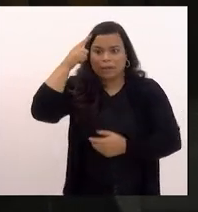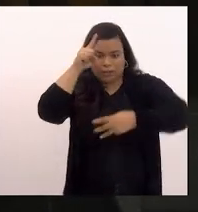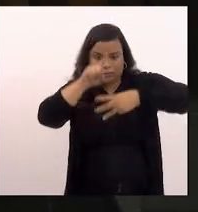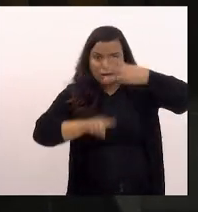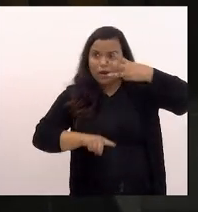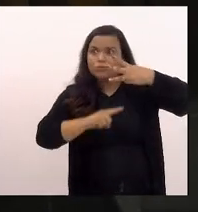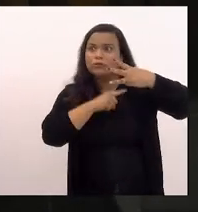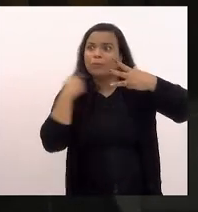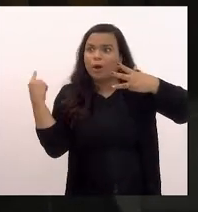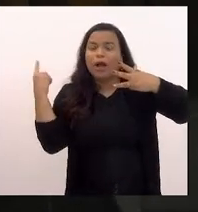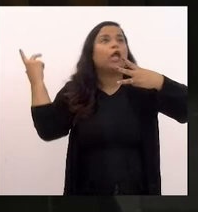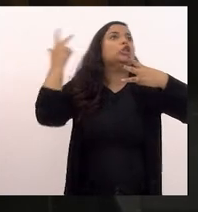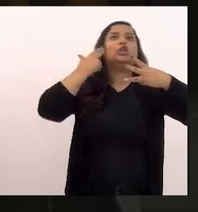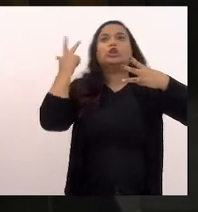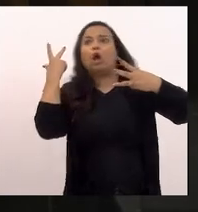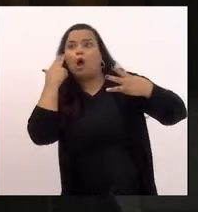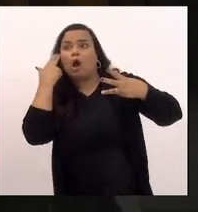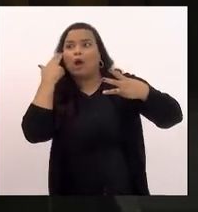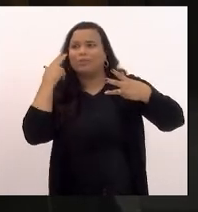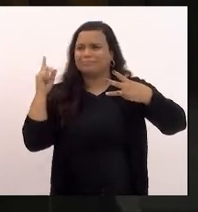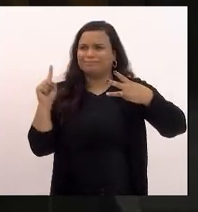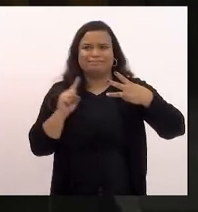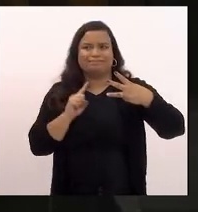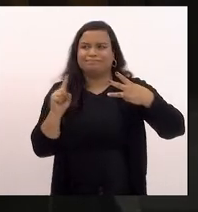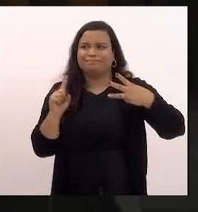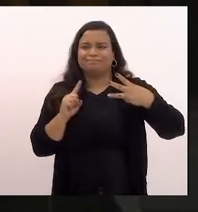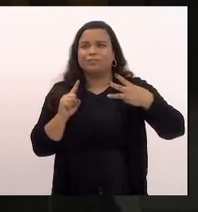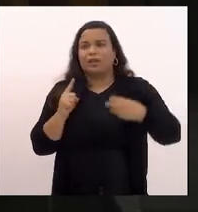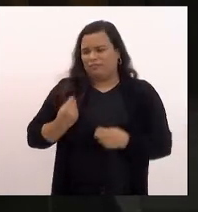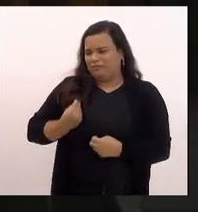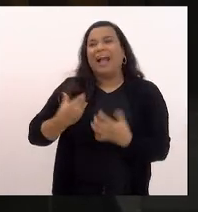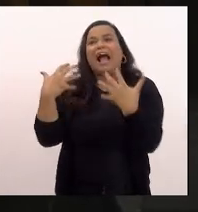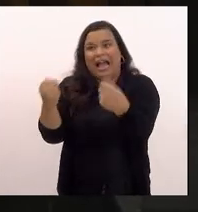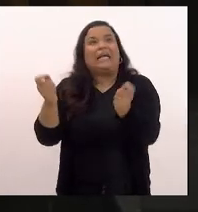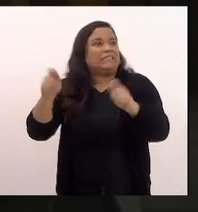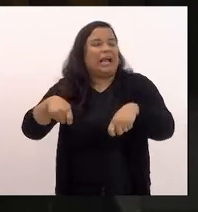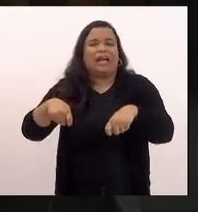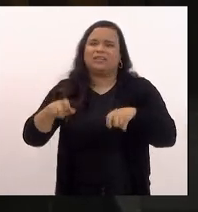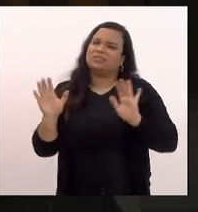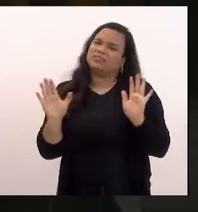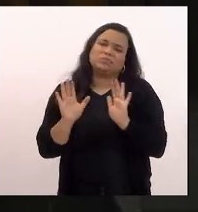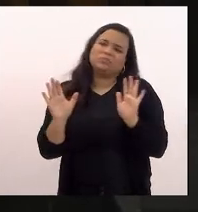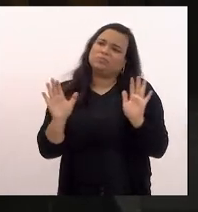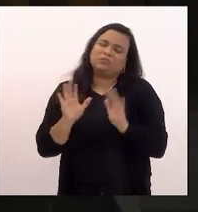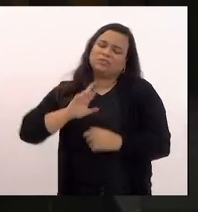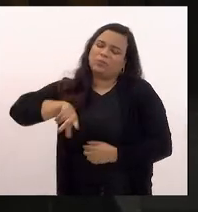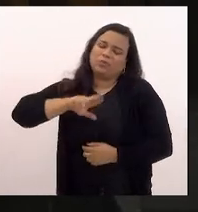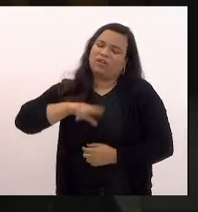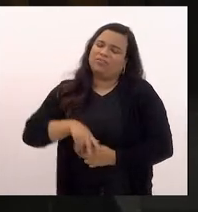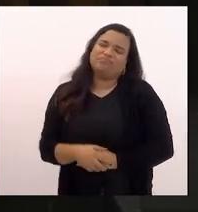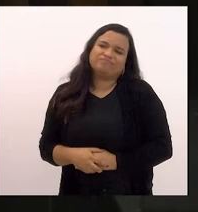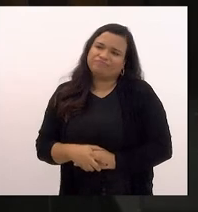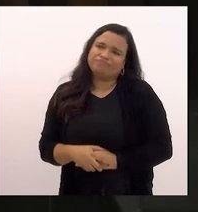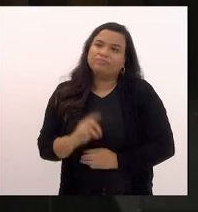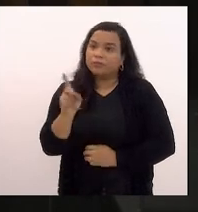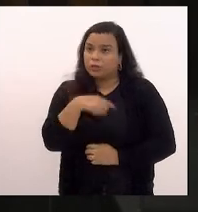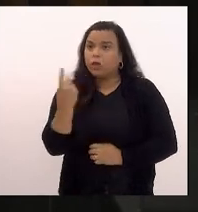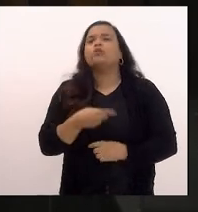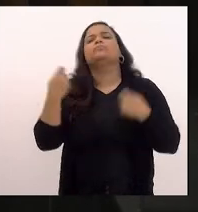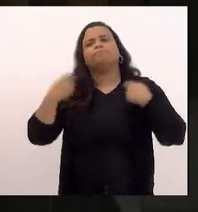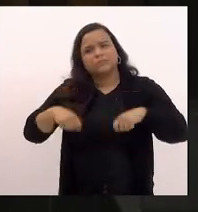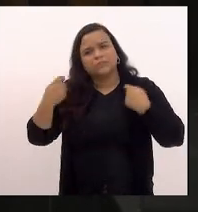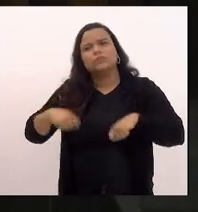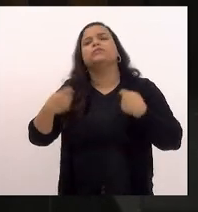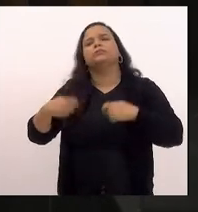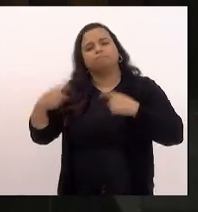fazem parte de um tipo de vida aceitável não faz nós temos que combater essa